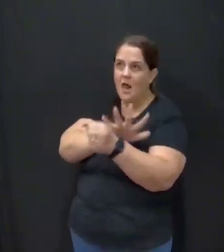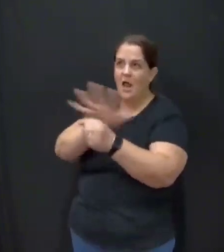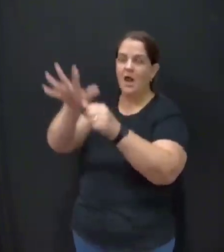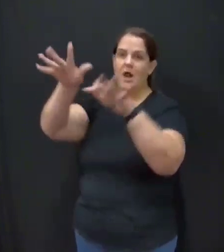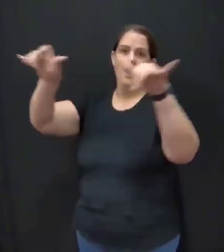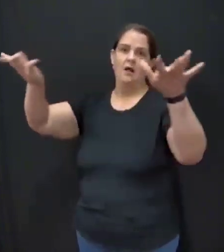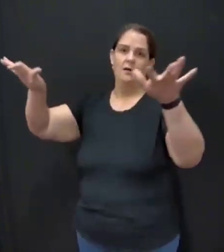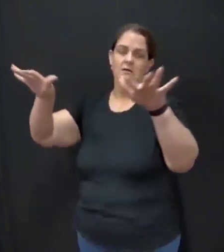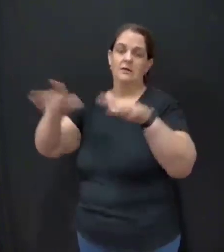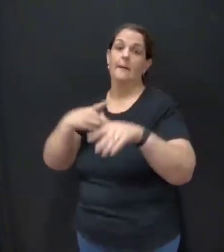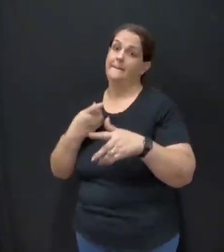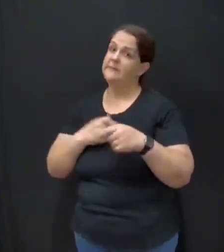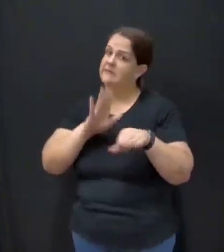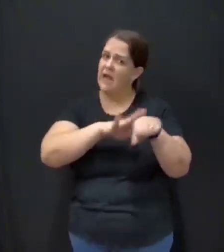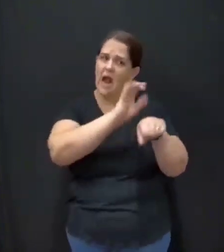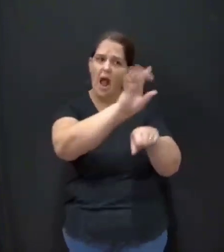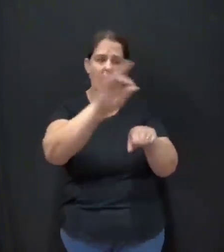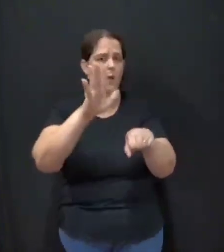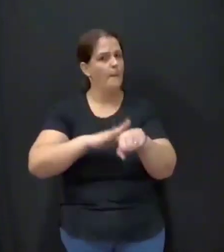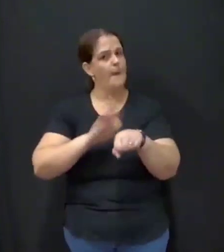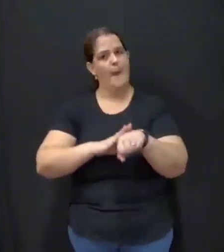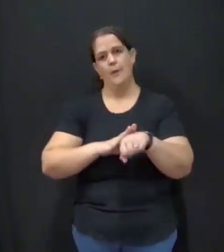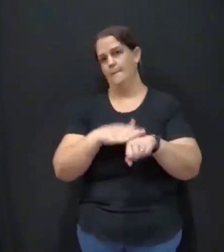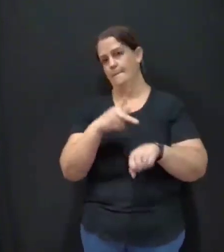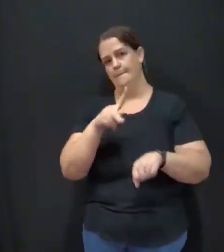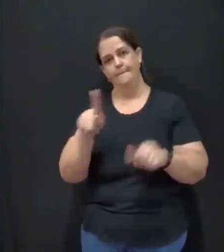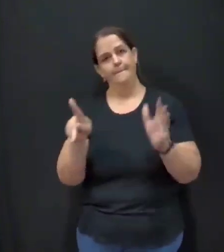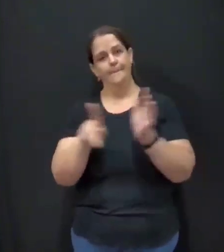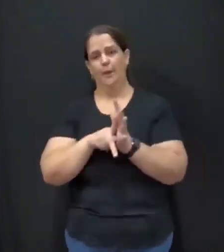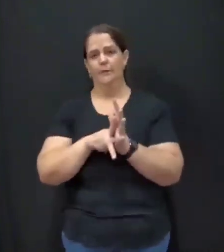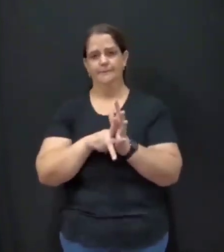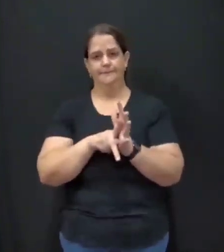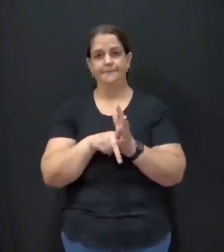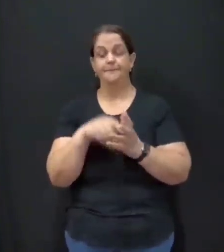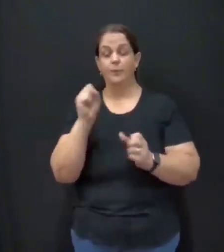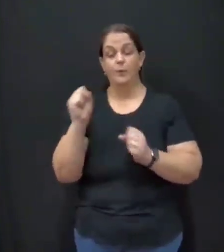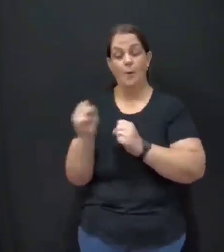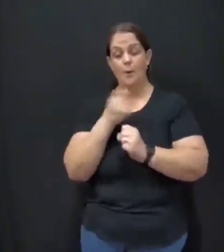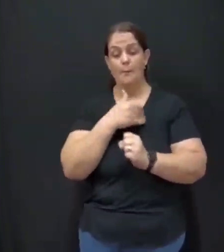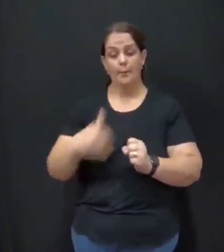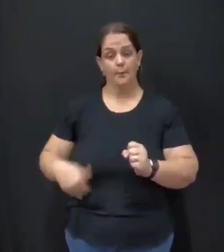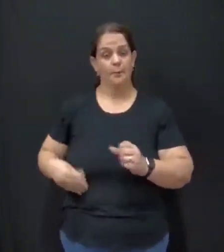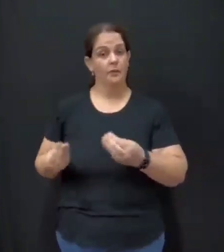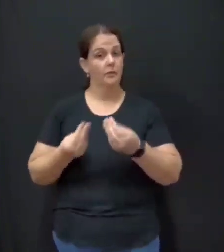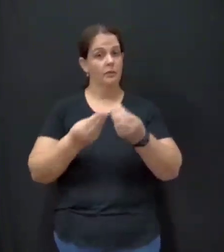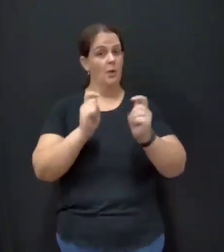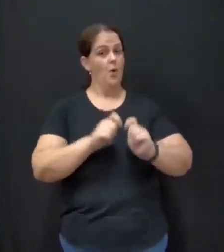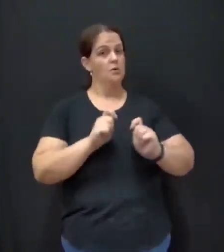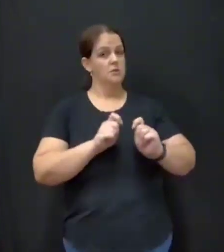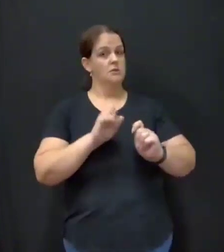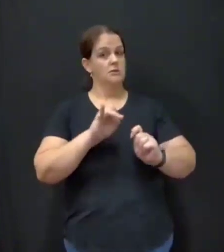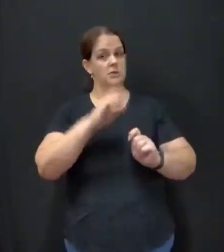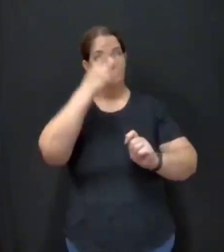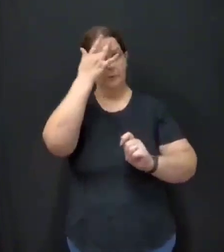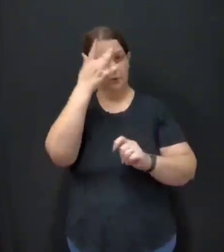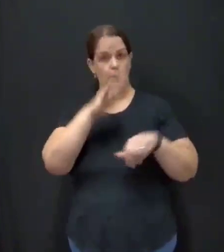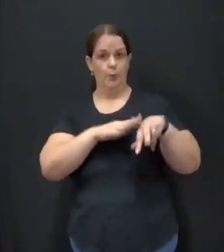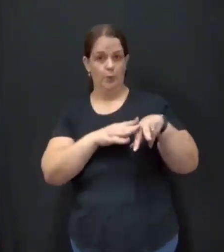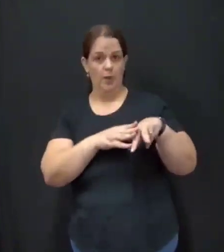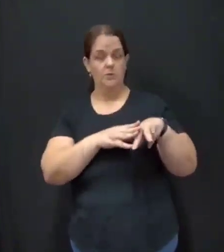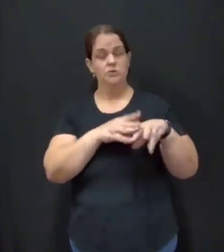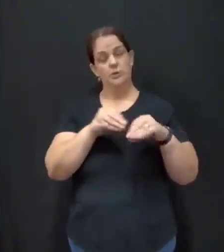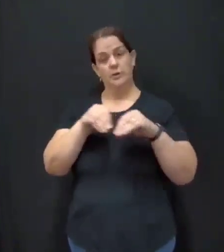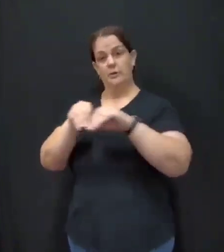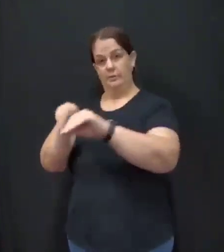a nossa parte. Tem que fazer a sua parte. E o poder público tem que fazer. Dá a condição, se o cidadão estiver contaminado pela Dengue, ir lá